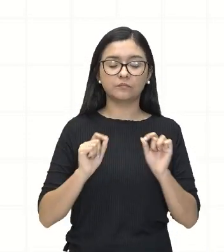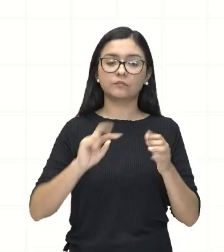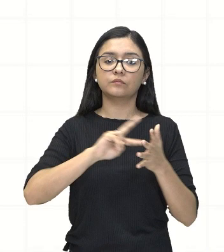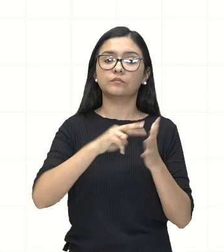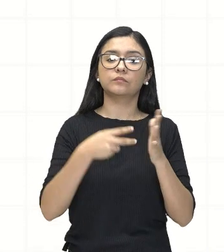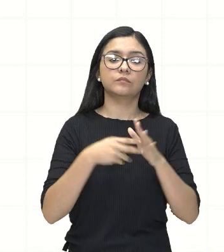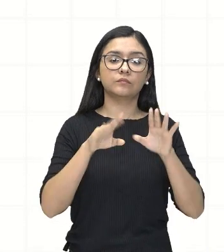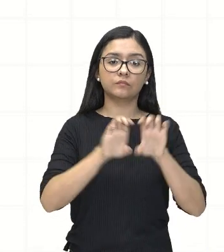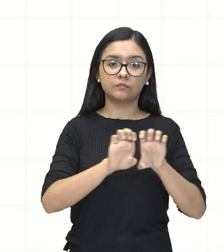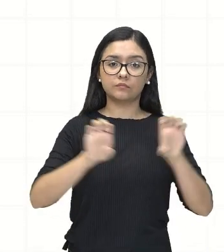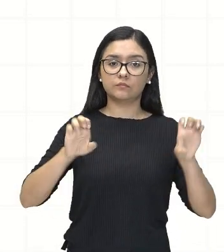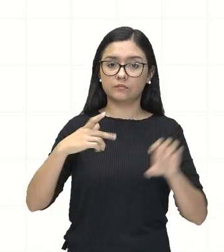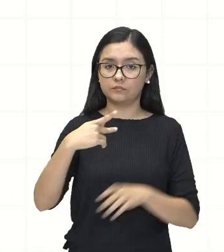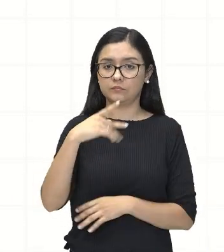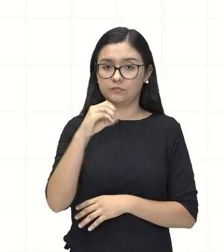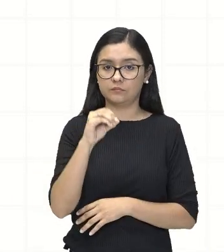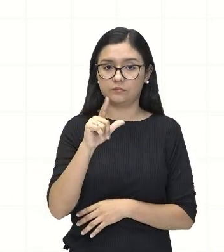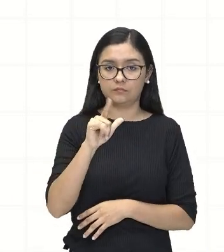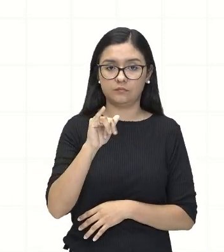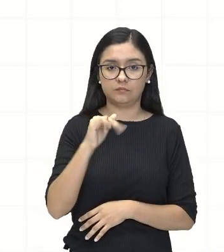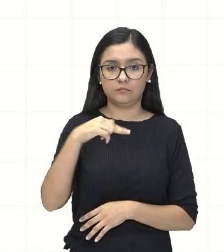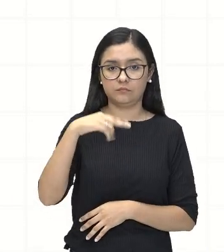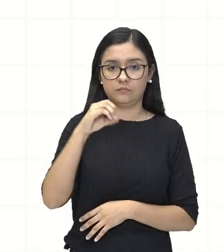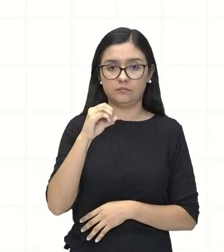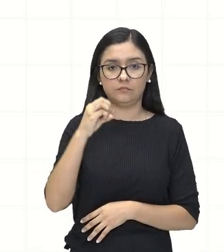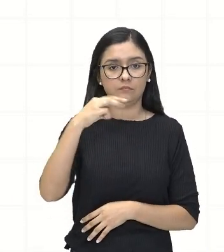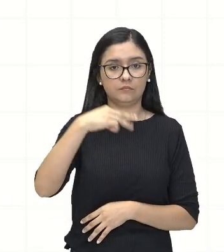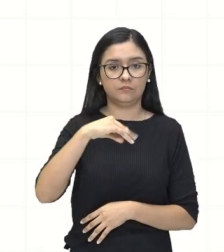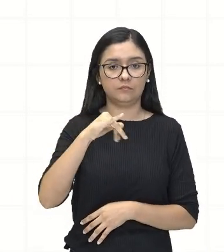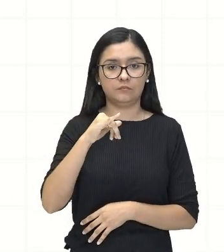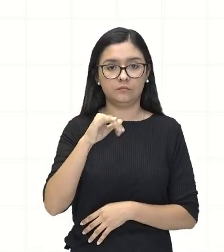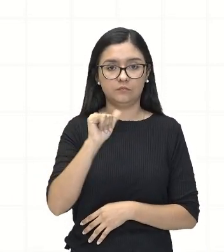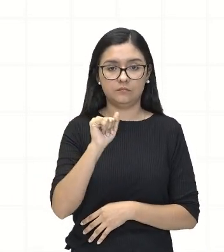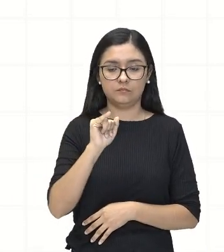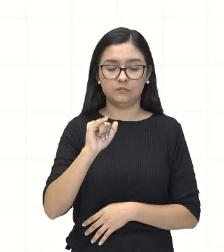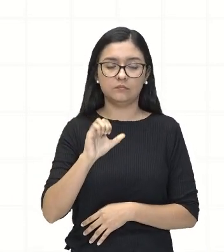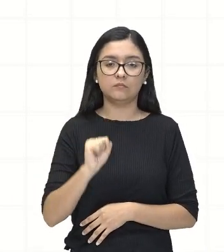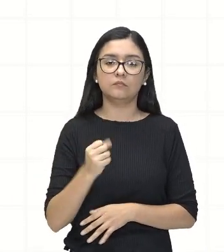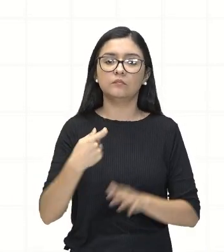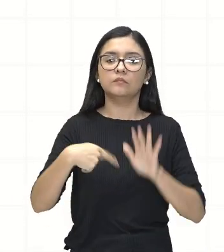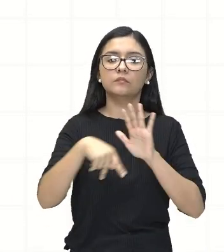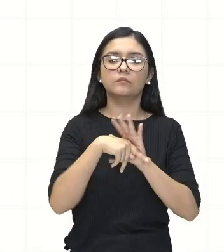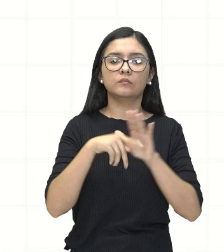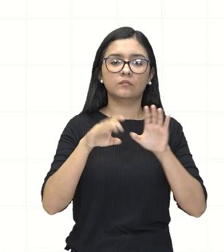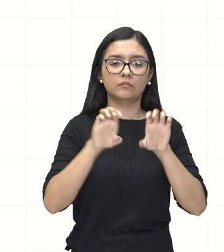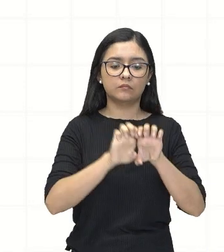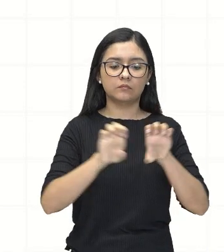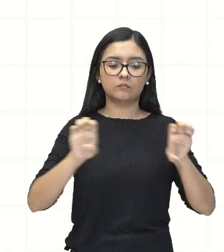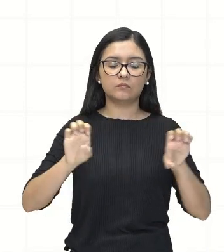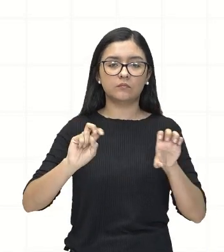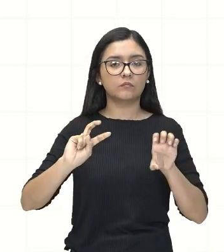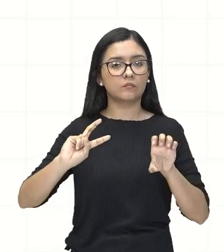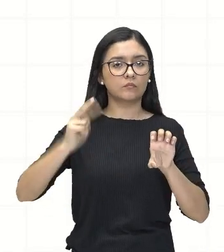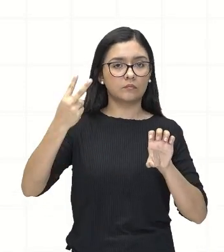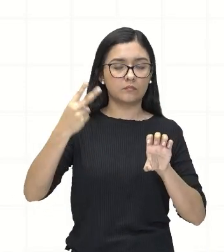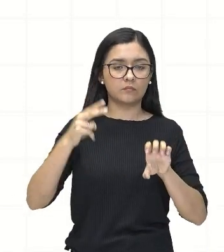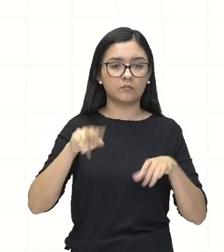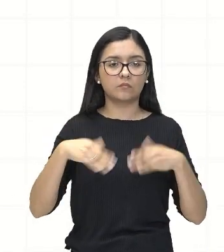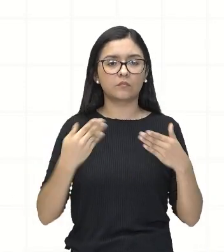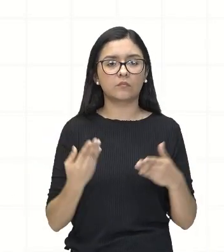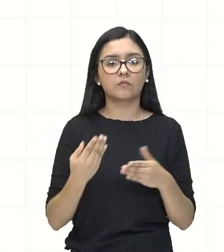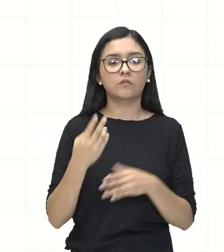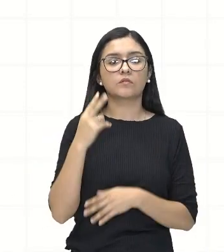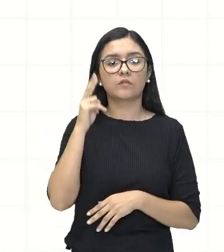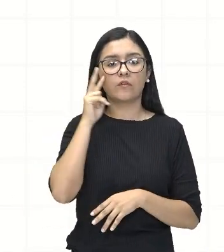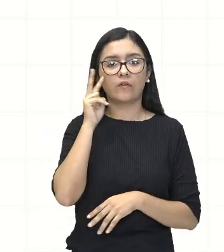Tem um grau, né, aqui no polinômio da nossa equação. Como é que é o grau? Você vai olhar para a